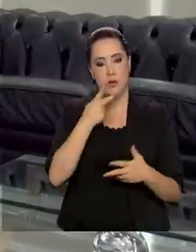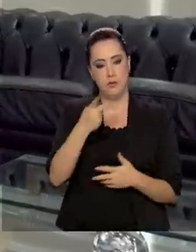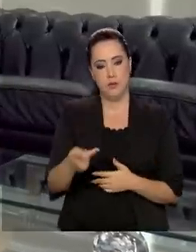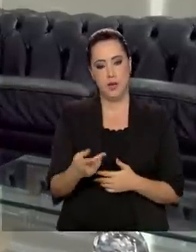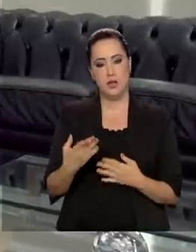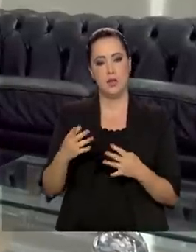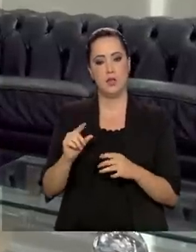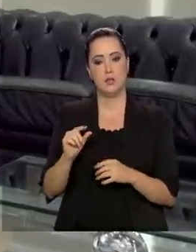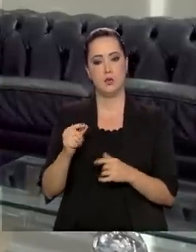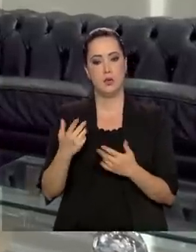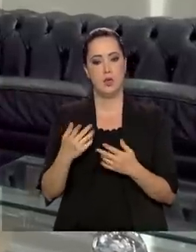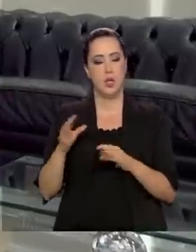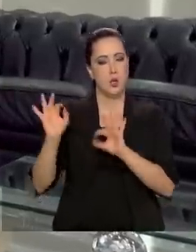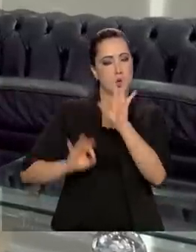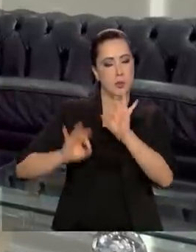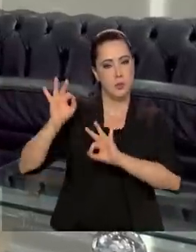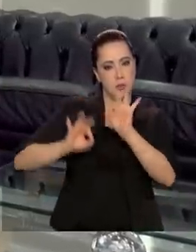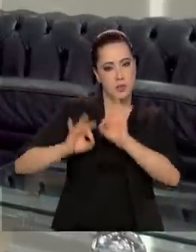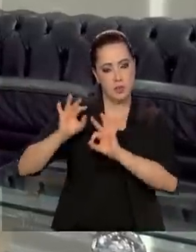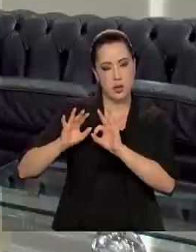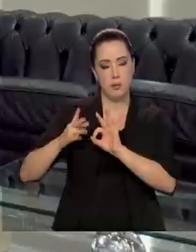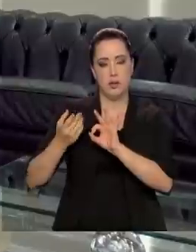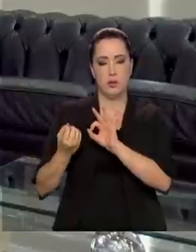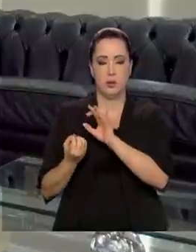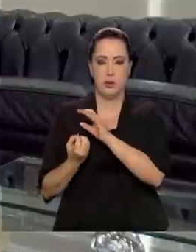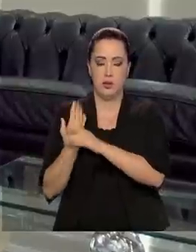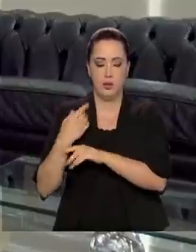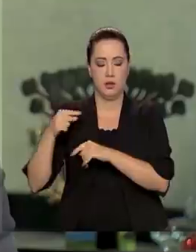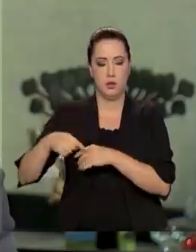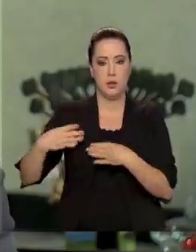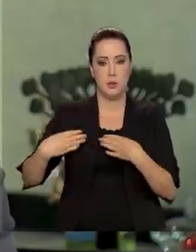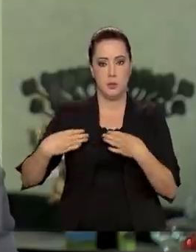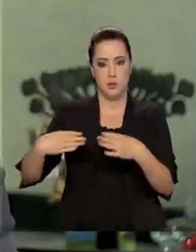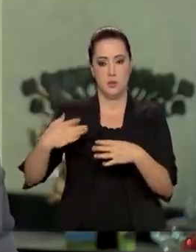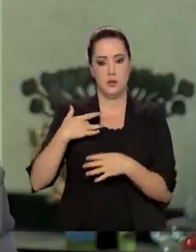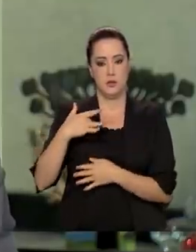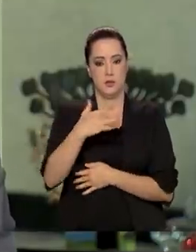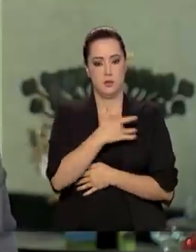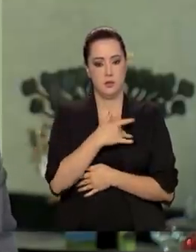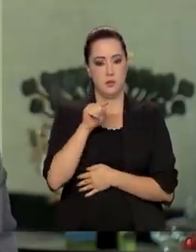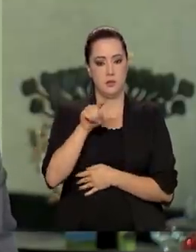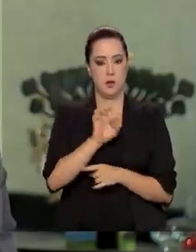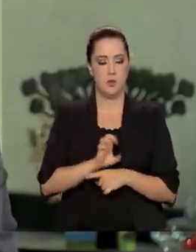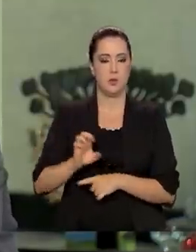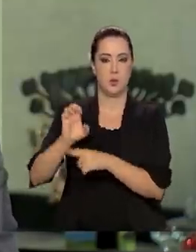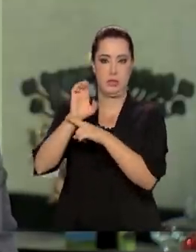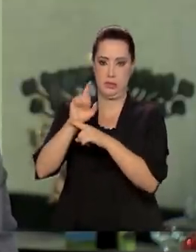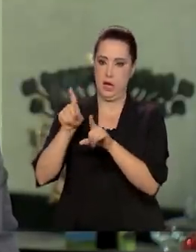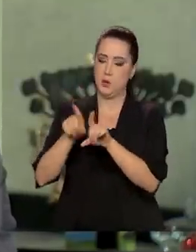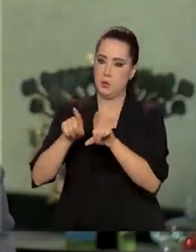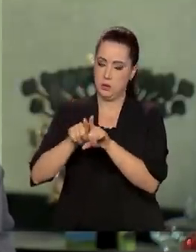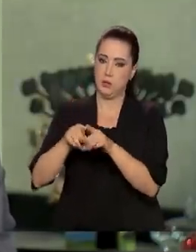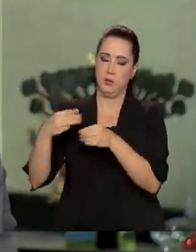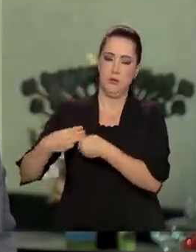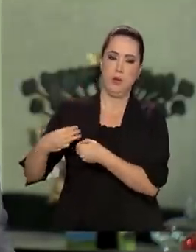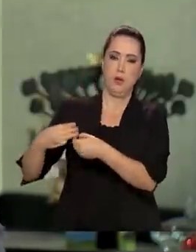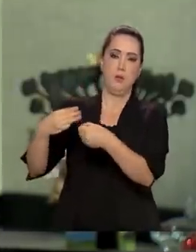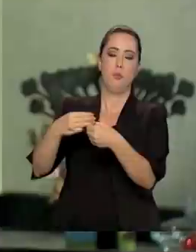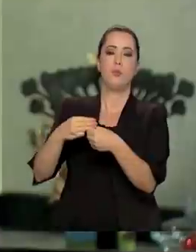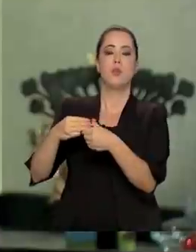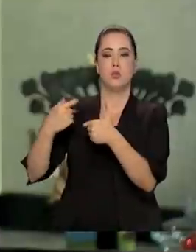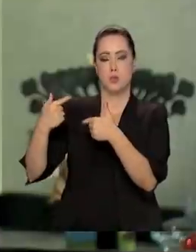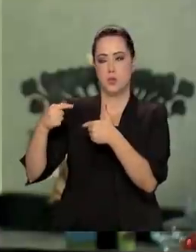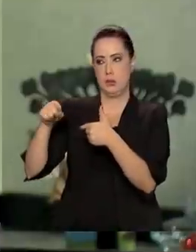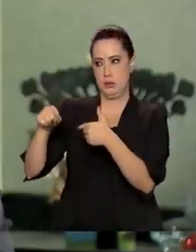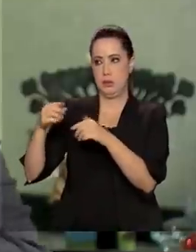pouquinho sobre a questão do plano, que foi um plano elaborado aqui pelo Ministério da Saúde, os estados e os municípios, que são os entes